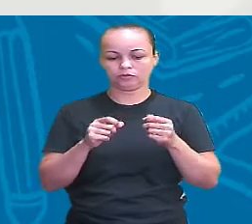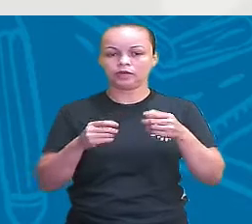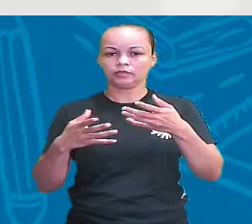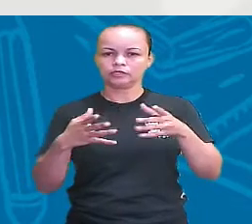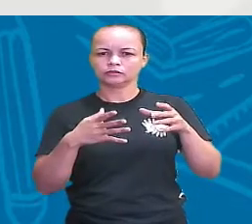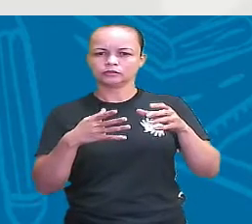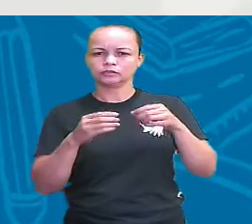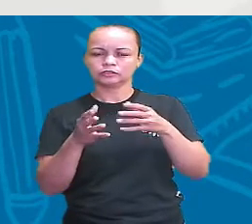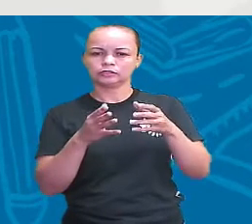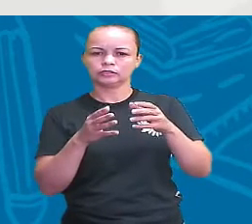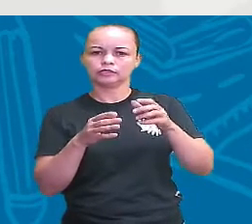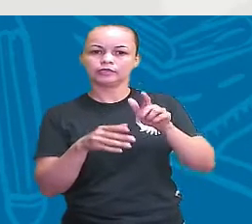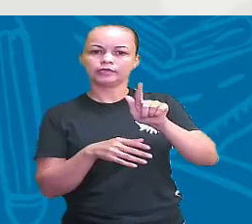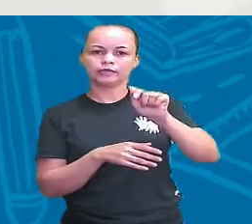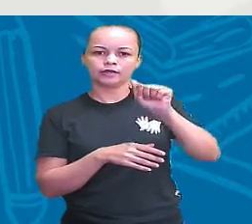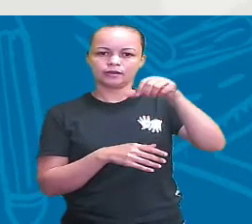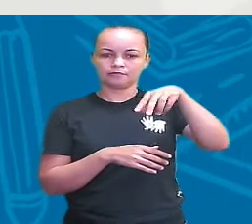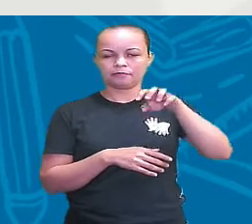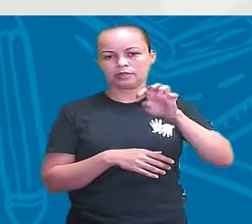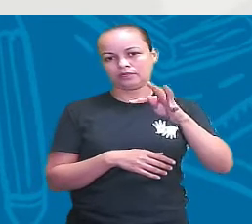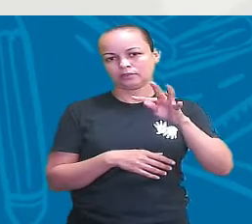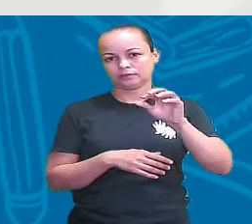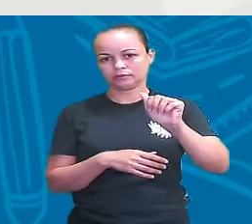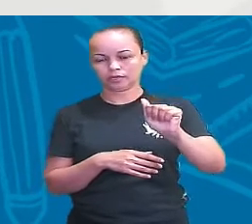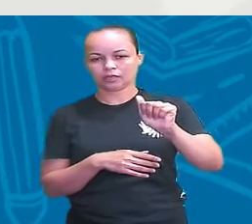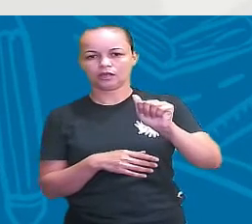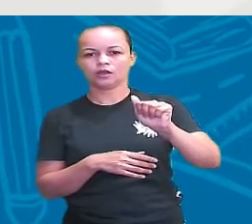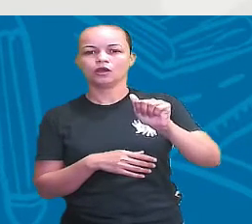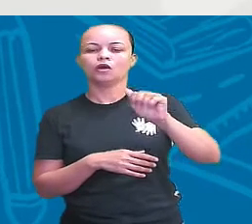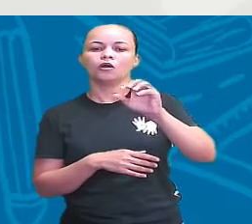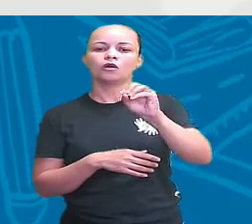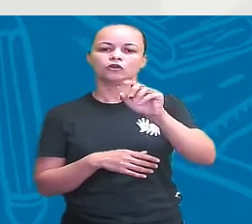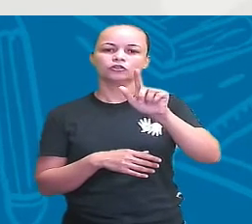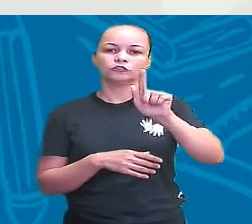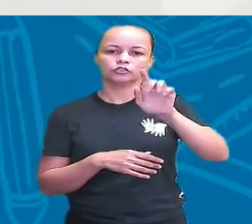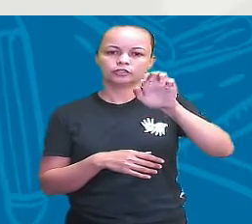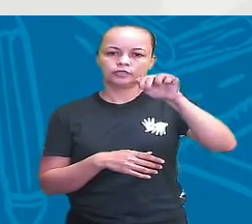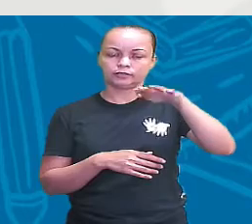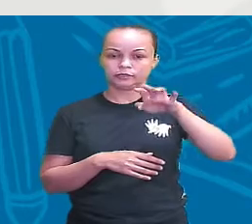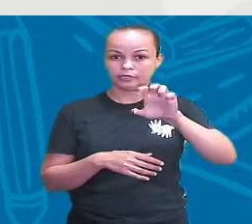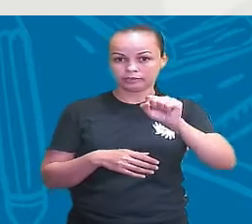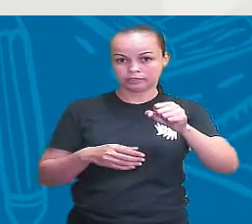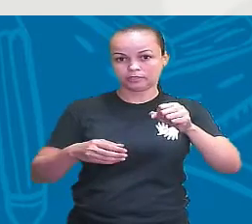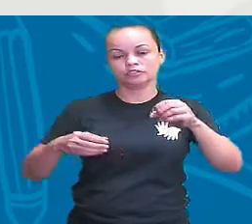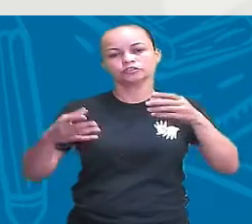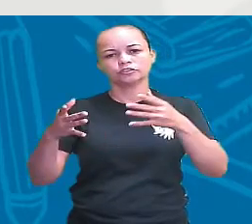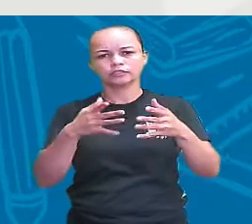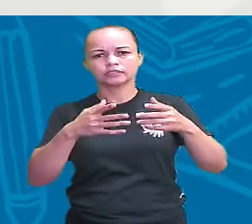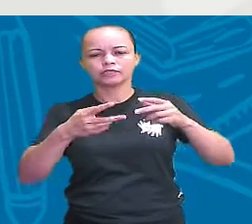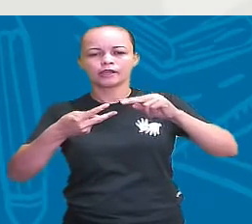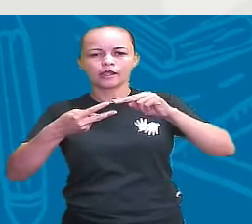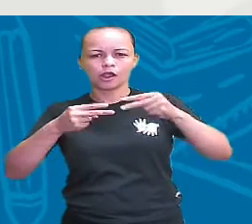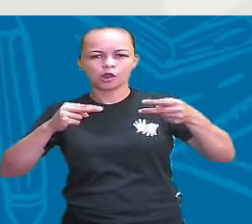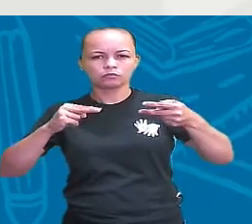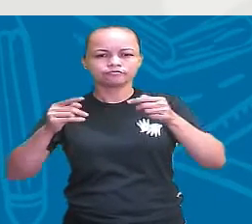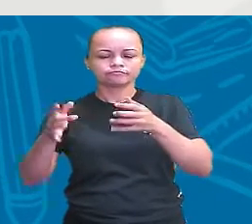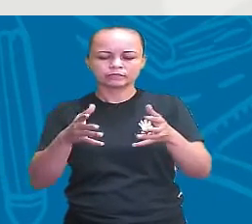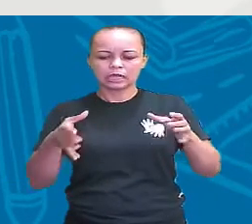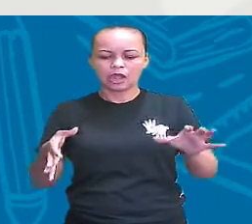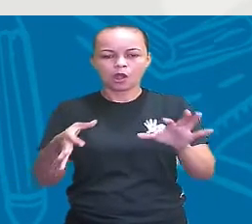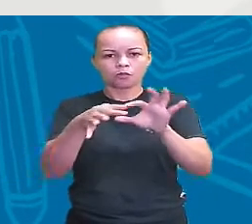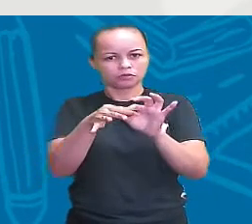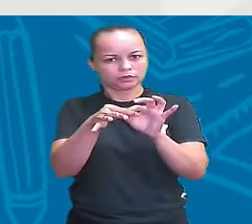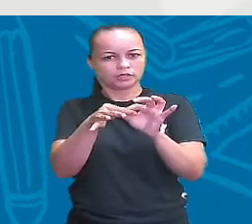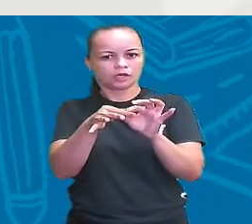chamar de gametogênese, a gente vai ter a ovulogênese e a espermatogênese. Que aí, gente, a união, o